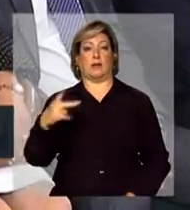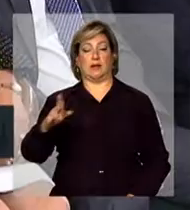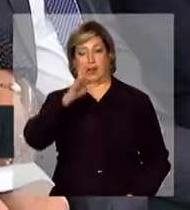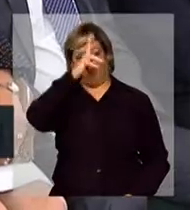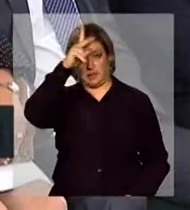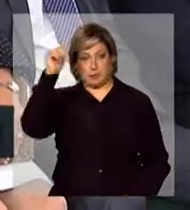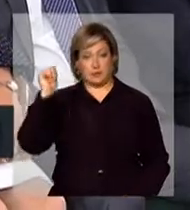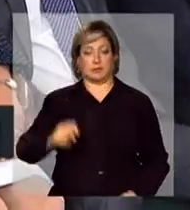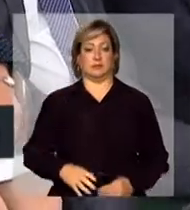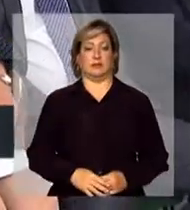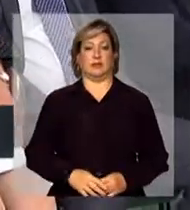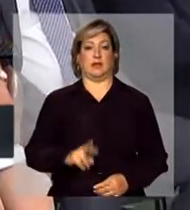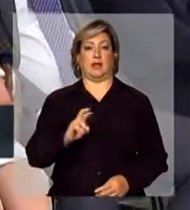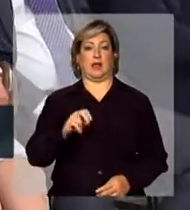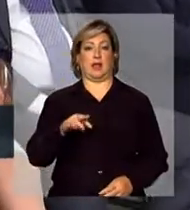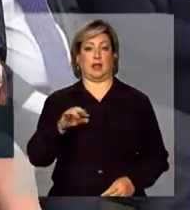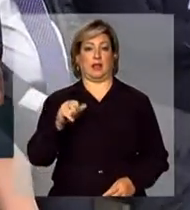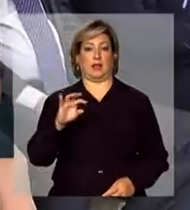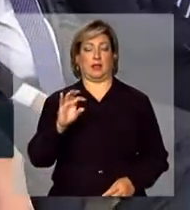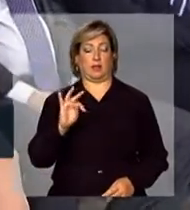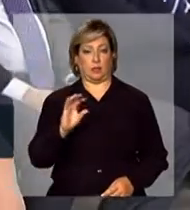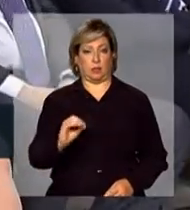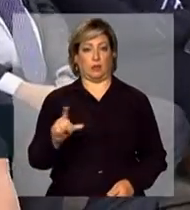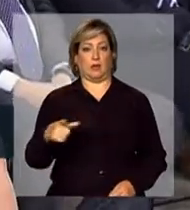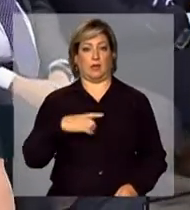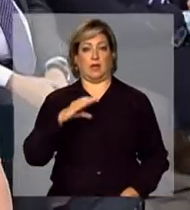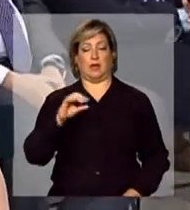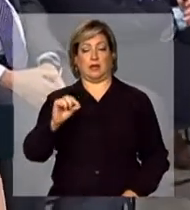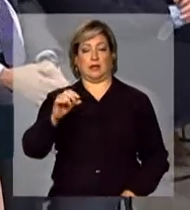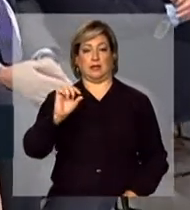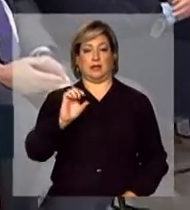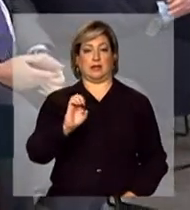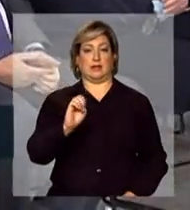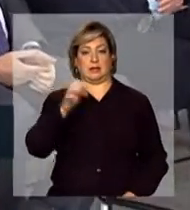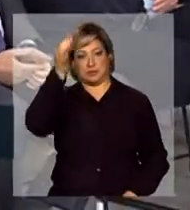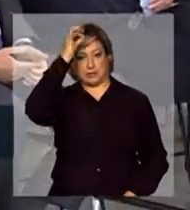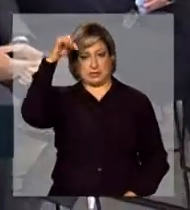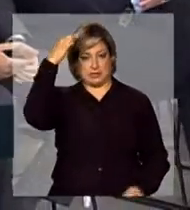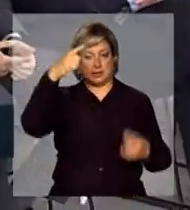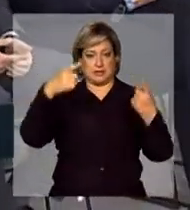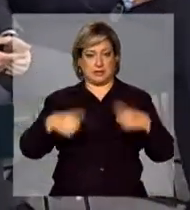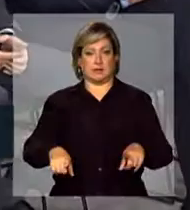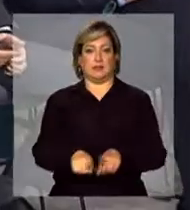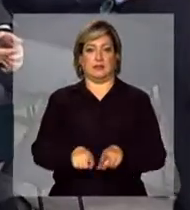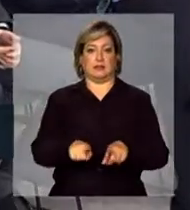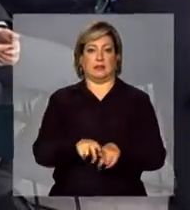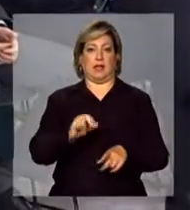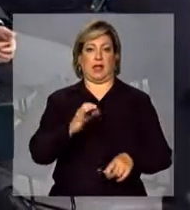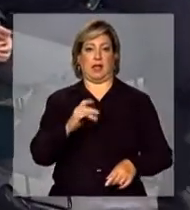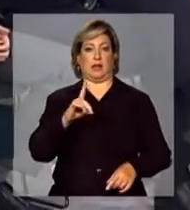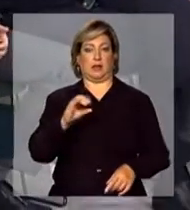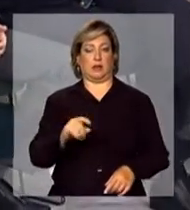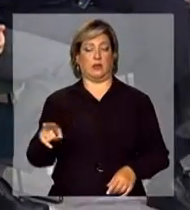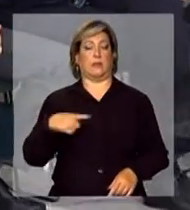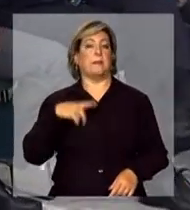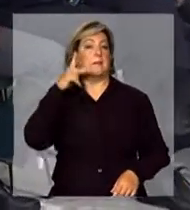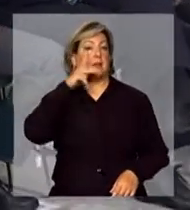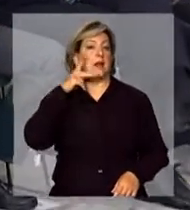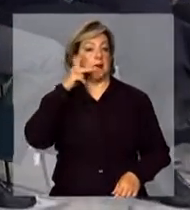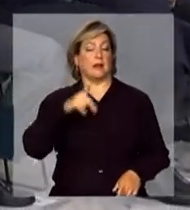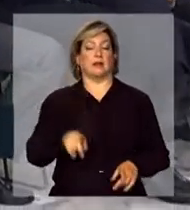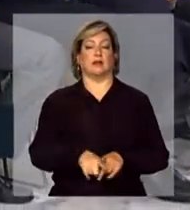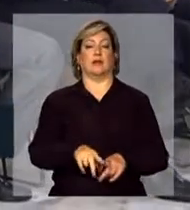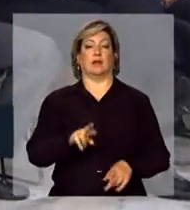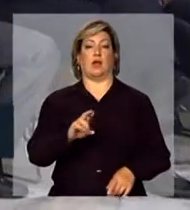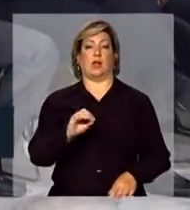Amazonas, Renato Casagrande, do Espírito Santo, Ricardo Coutinho, da Paraíba, Rosalba